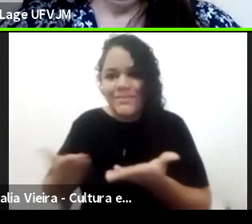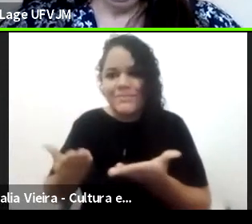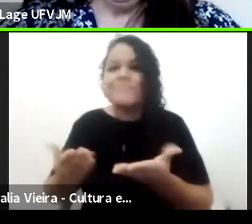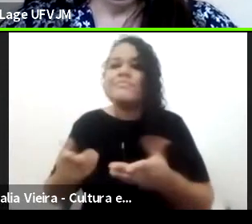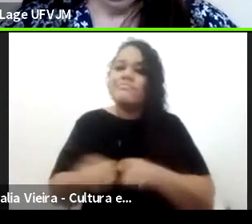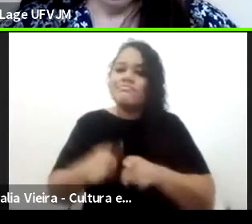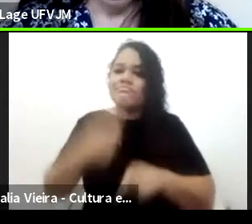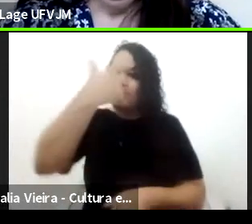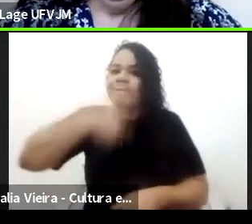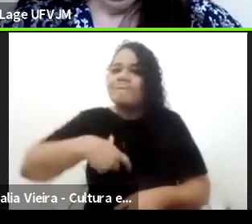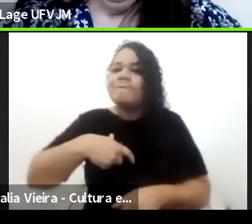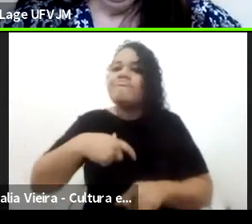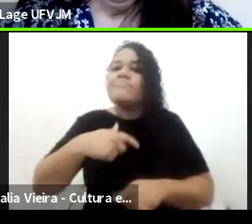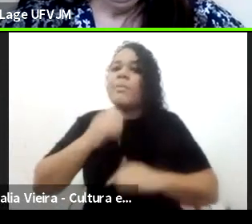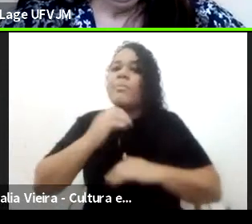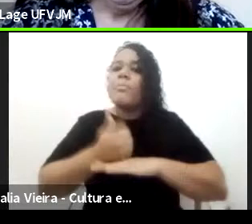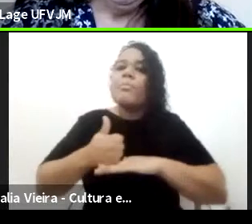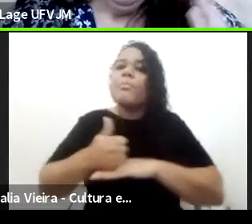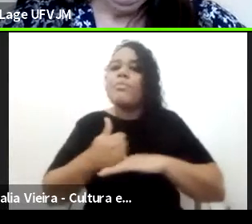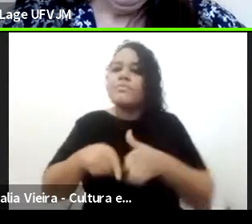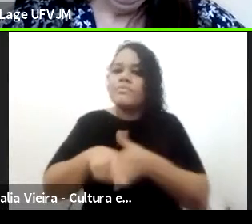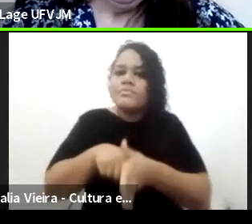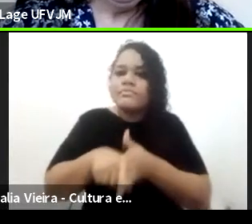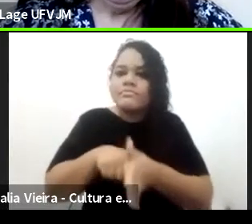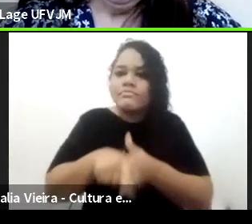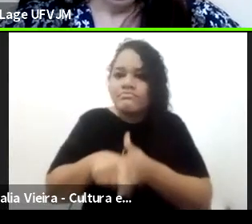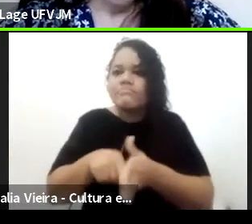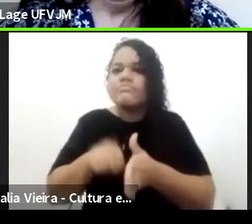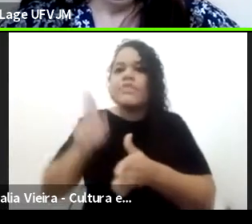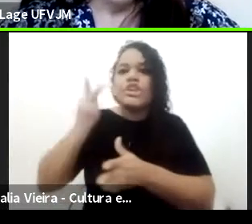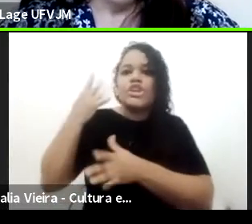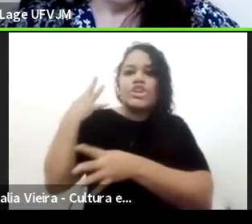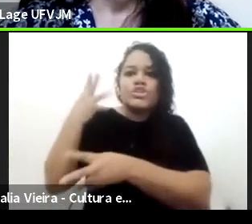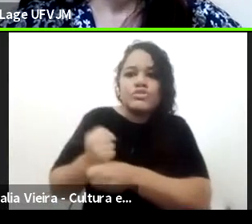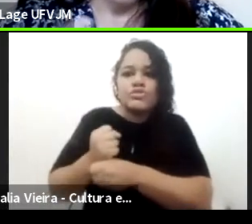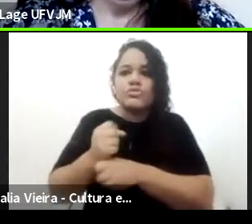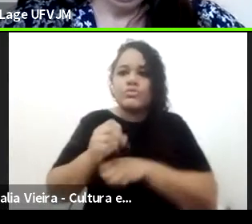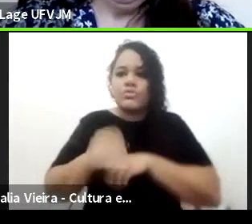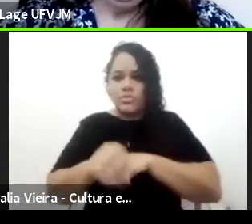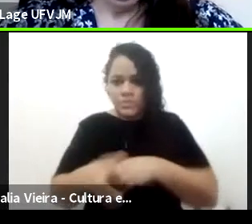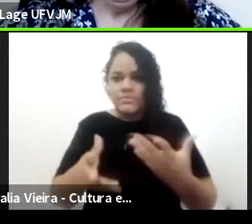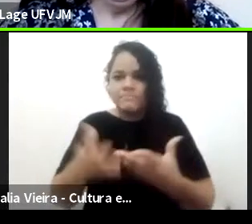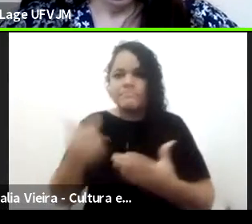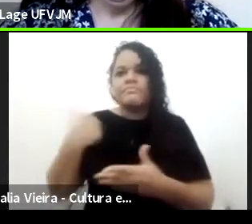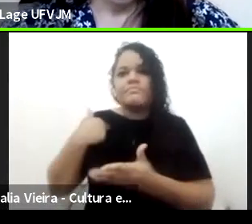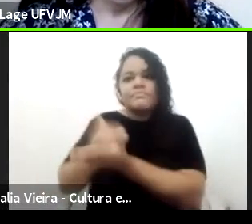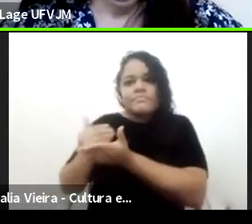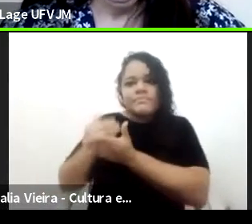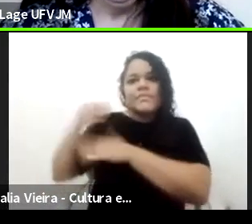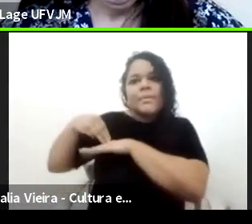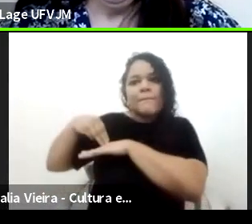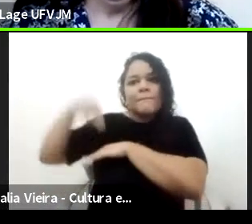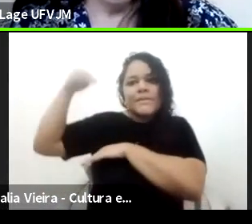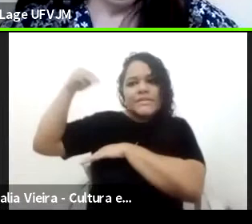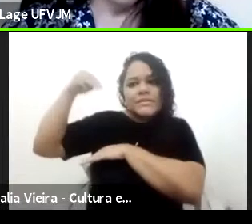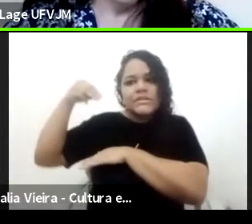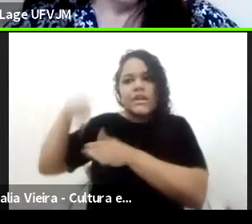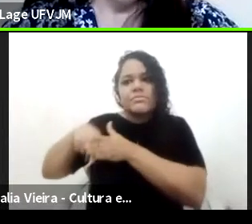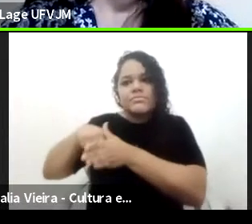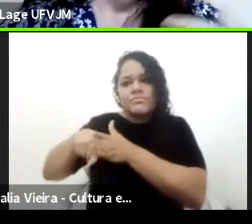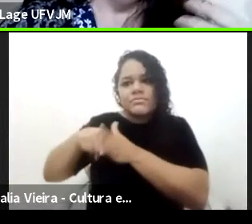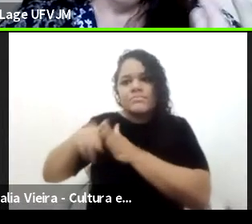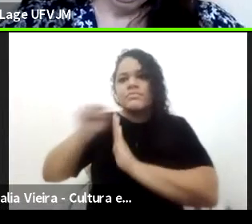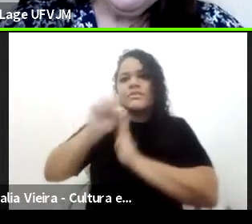a história da educação, eu comecei com o mestrado pesquisando o século XX, instituições confessionais no